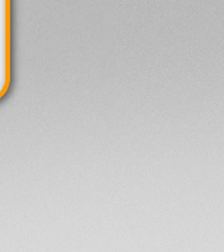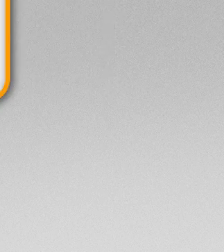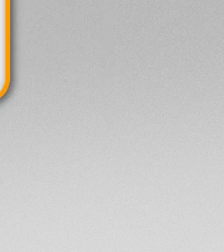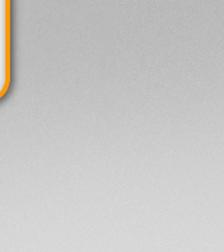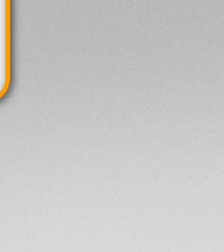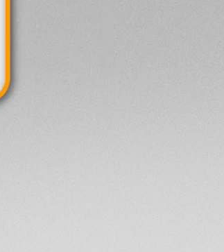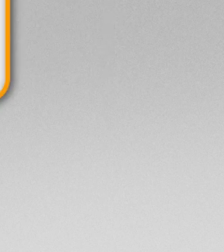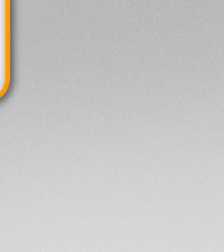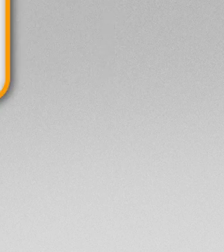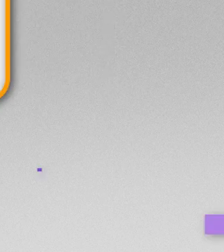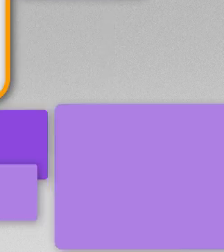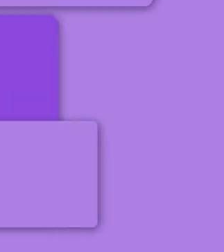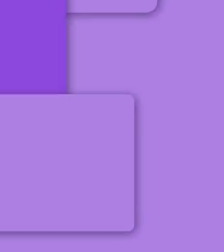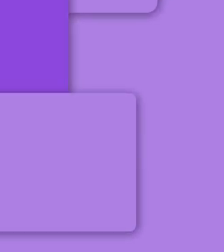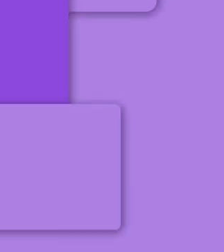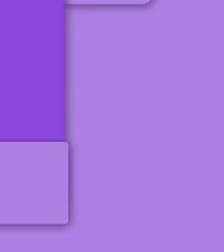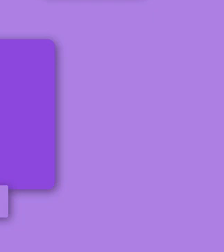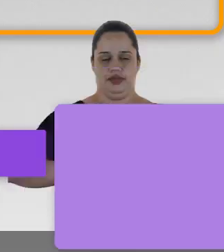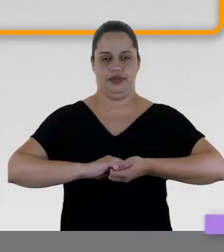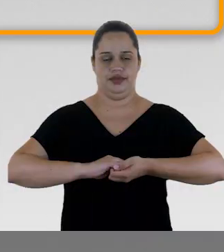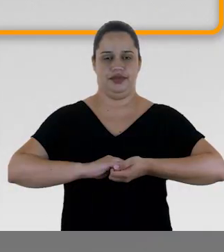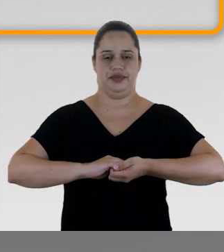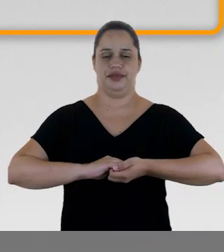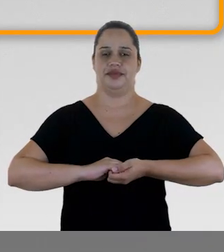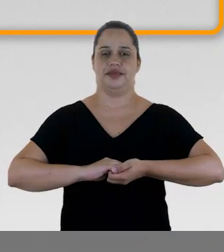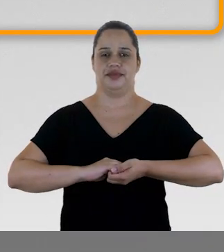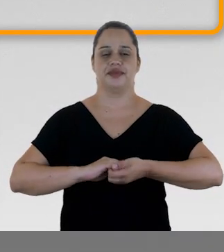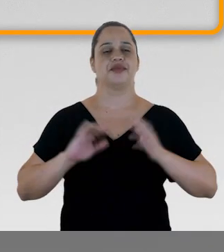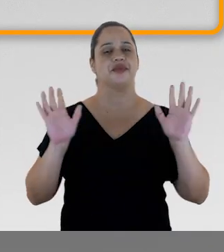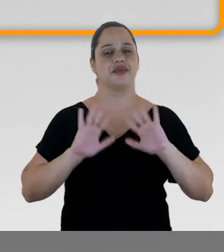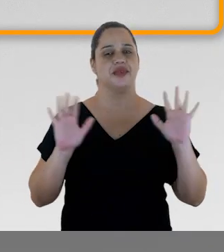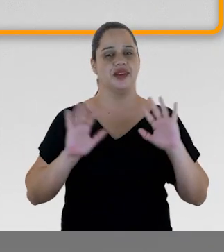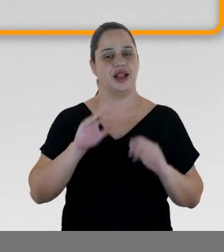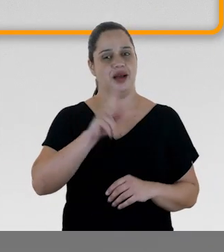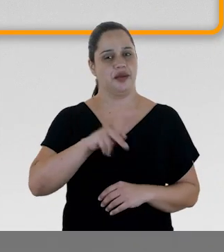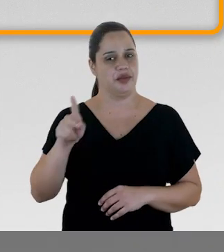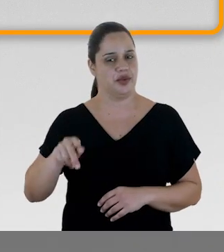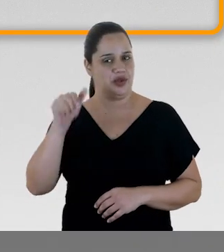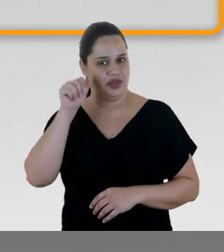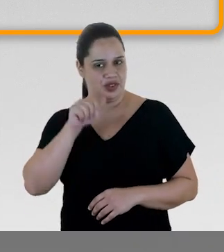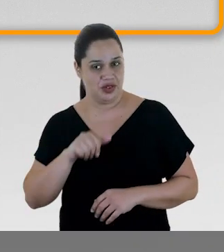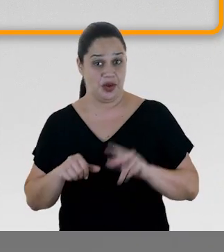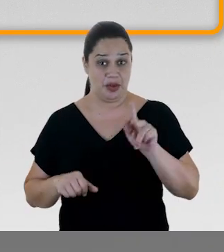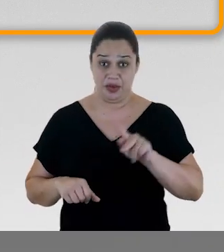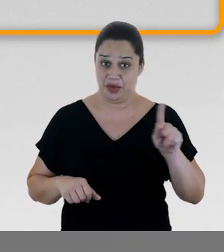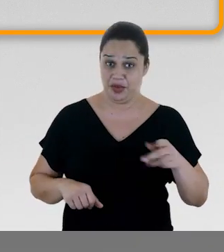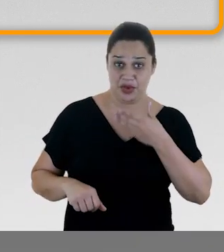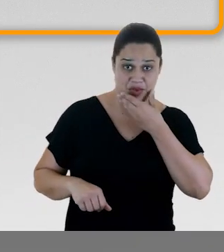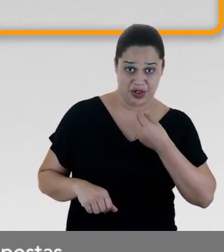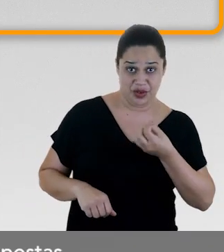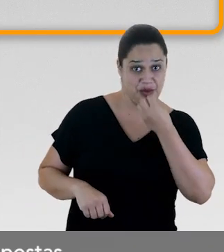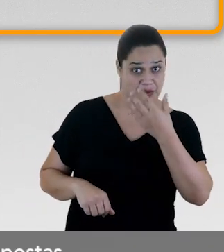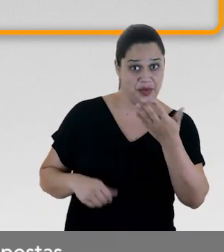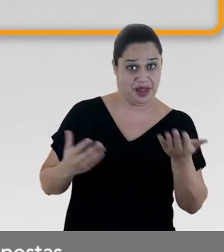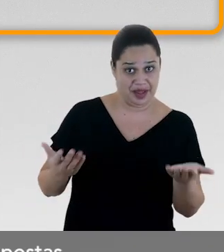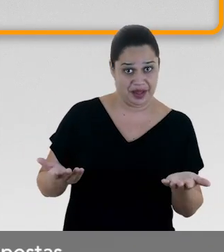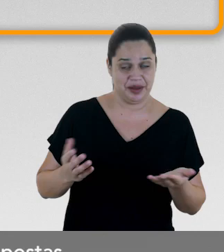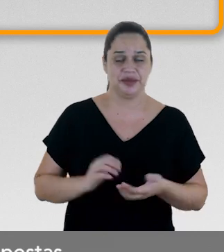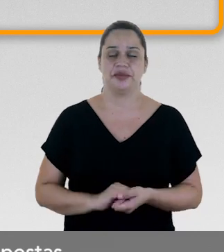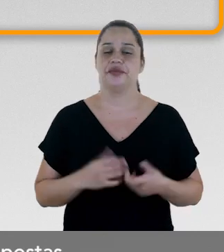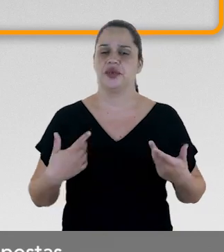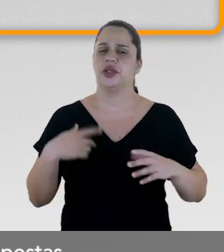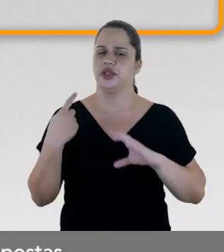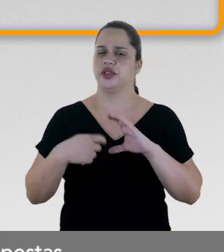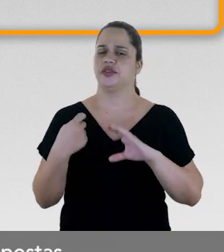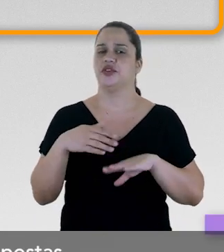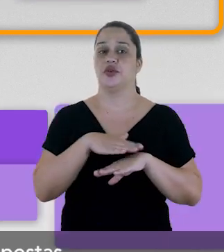Conteúdo elaborado por Andrea Monfren Alves. Olá, professora! Olá, professor! Tudo bem? Neste vídeo, iremos